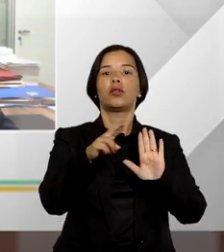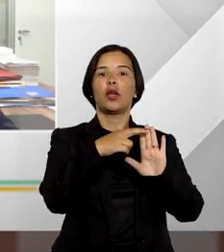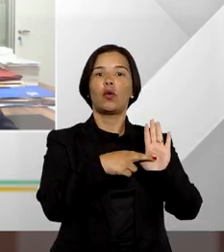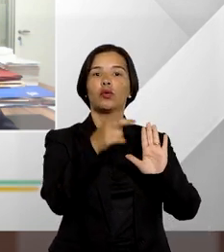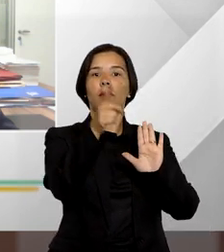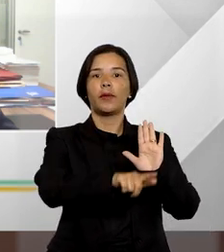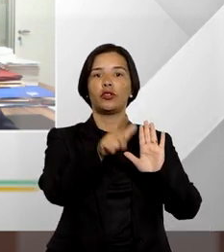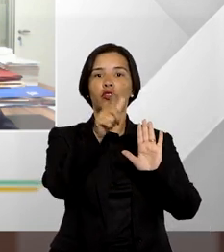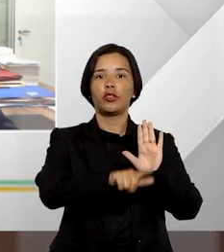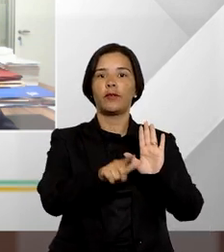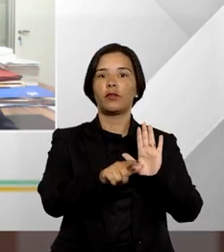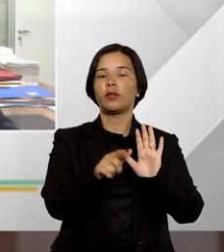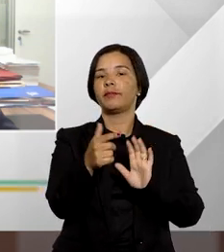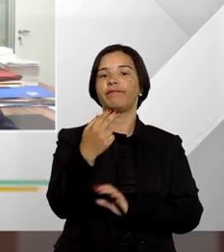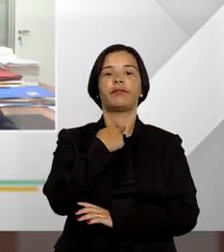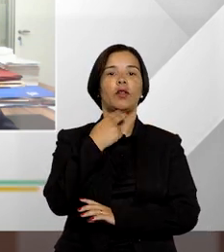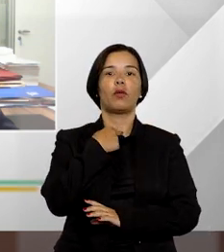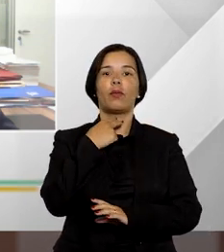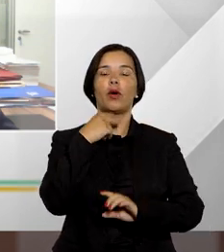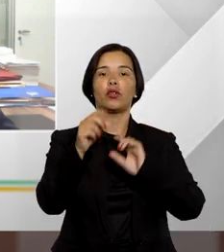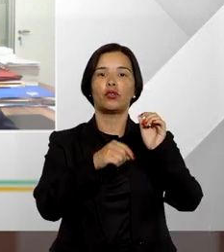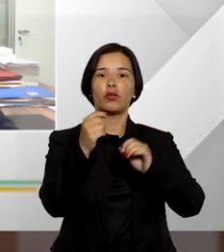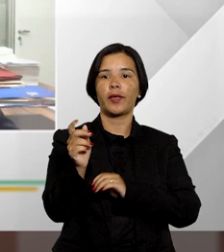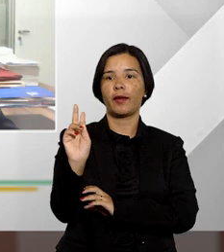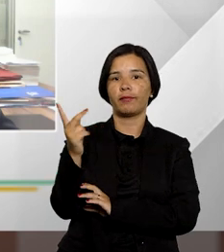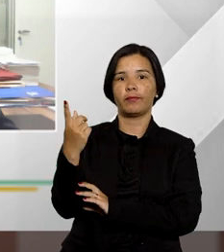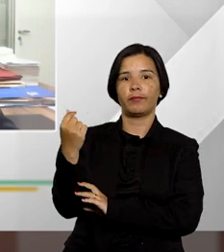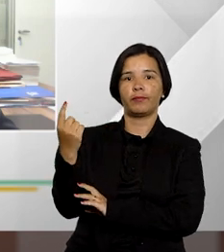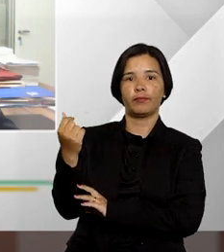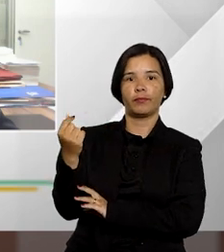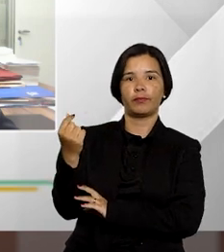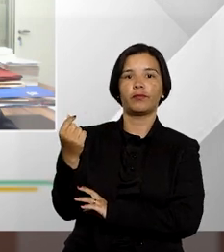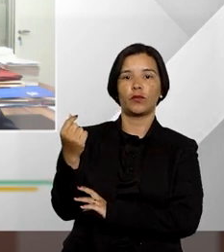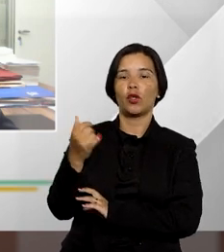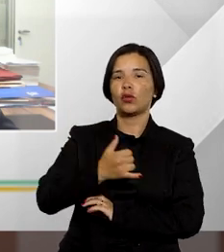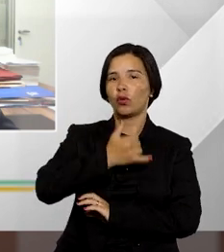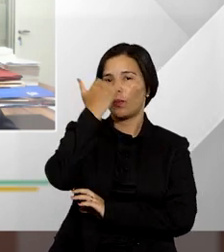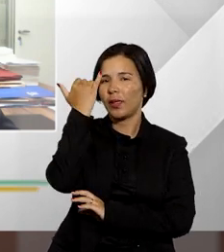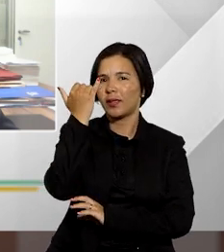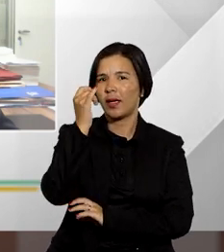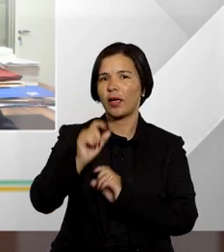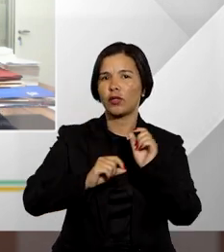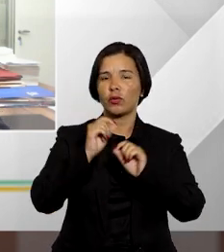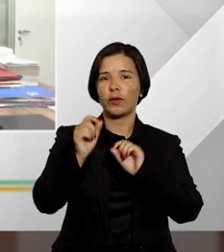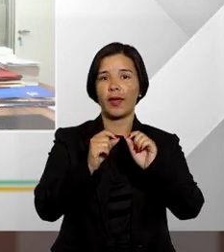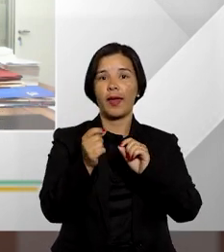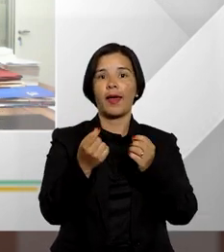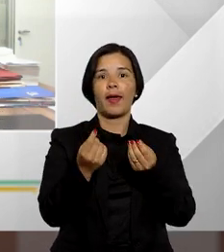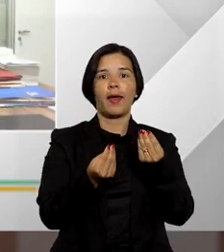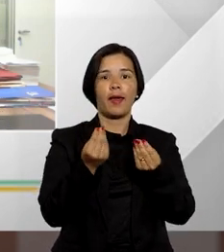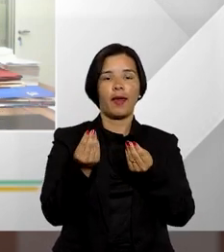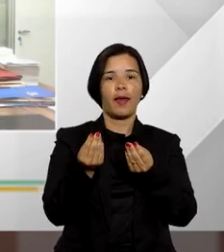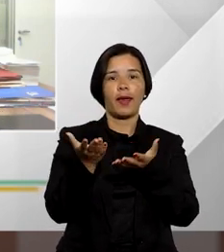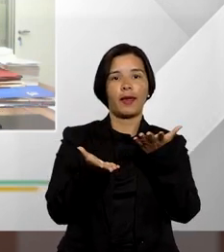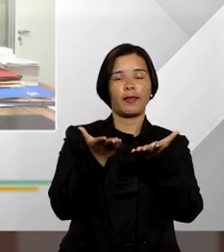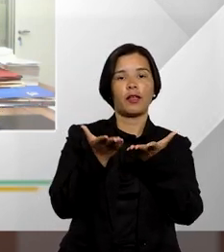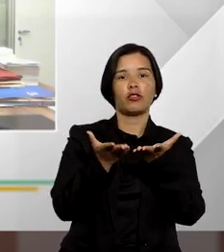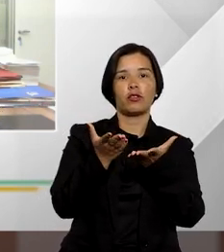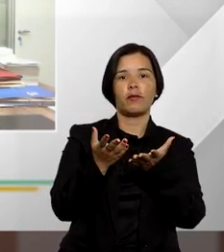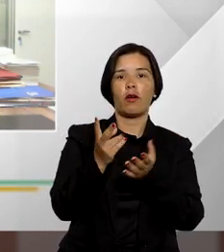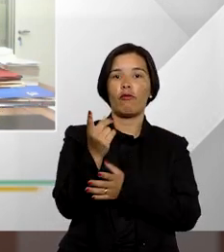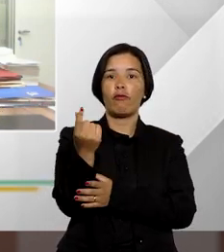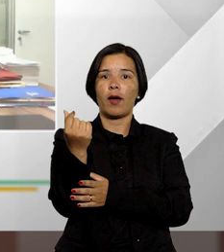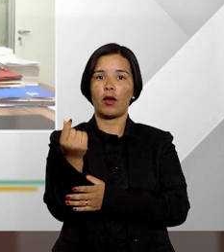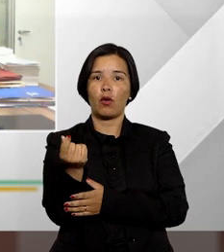repetitivos que é inviável a fixação de honorários sucumbenciais por apreciação equitativa quando o valor da